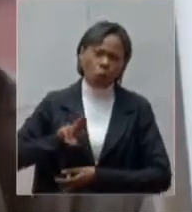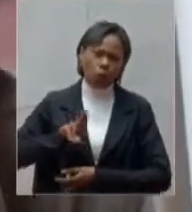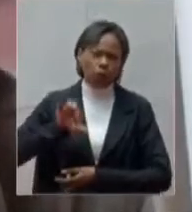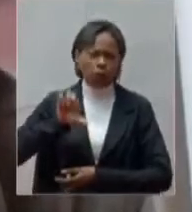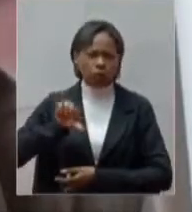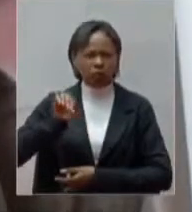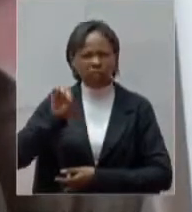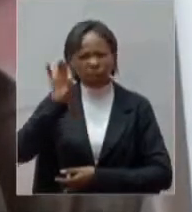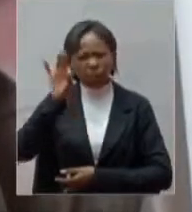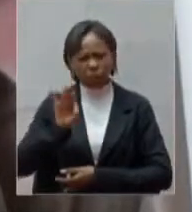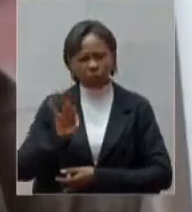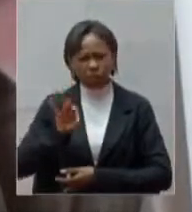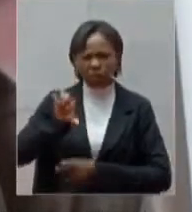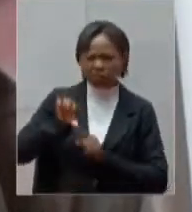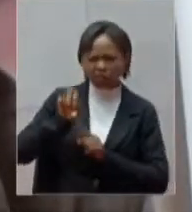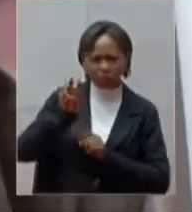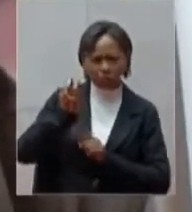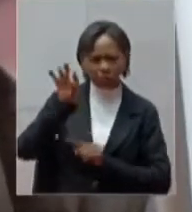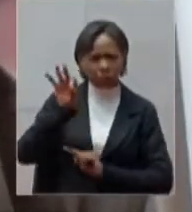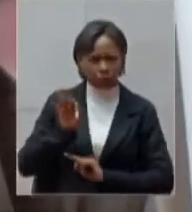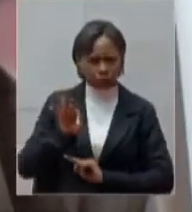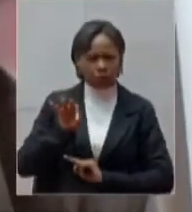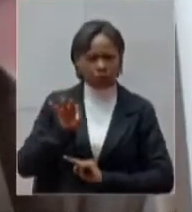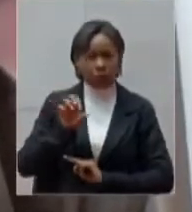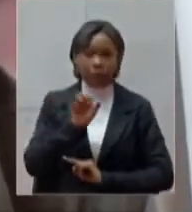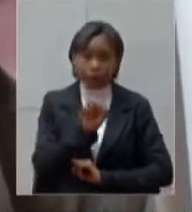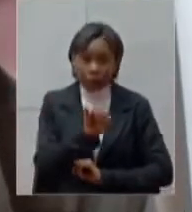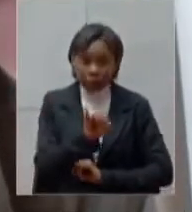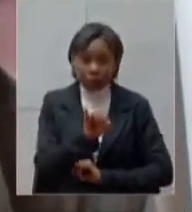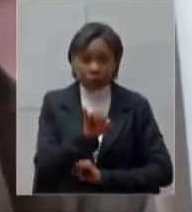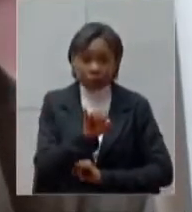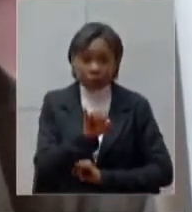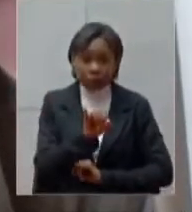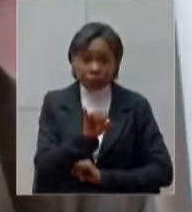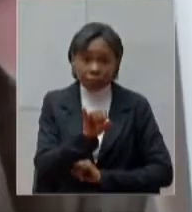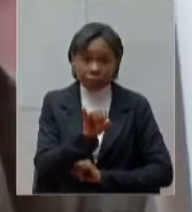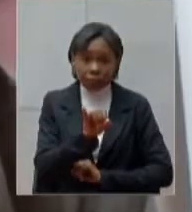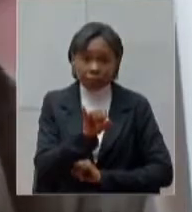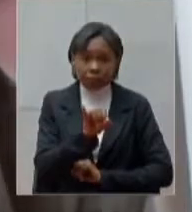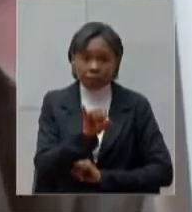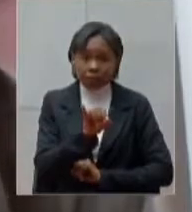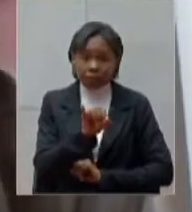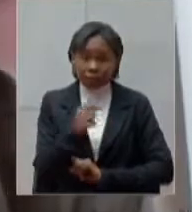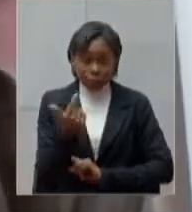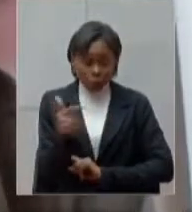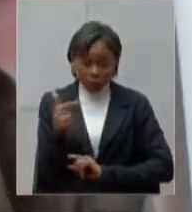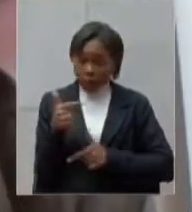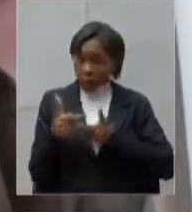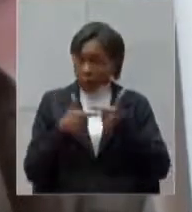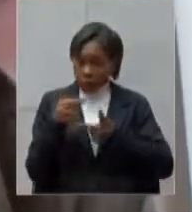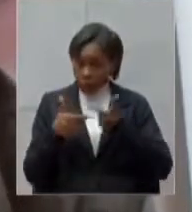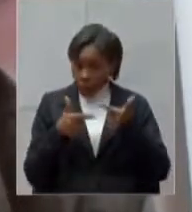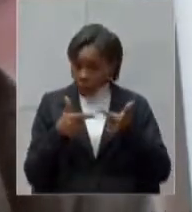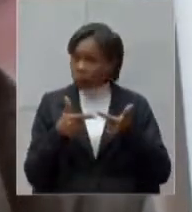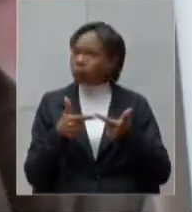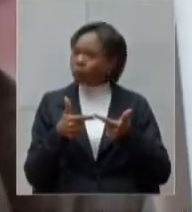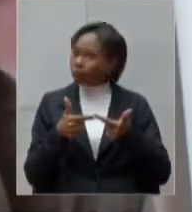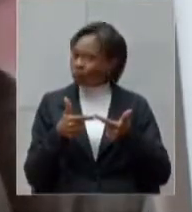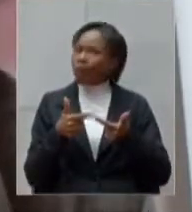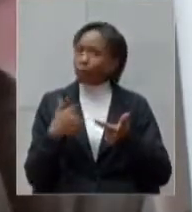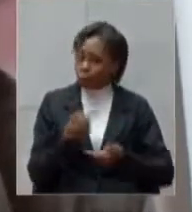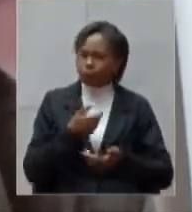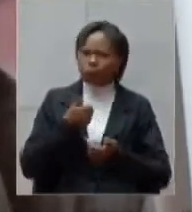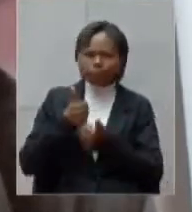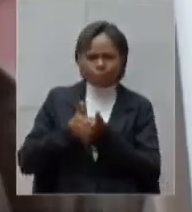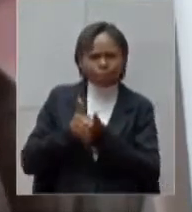95% se não fosse o trabalho de buscar habilitar esses leitos junto ao governo federal a